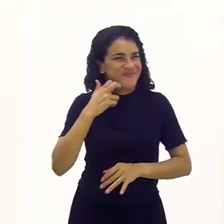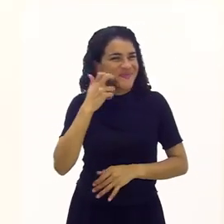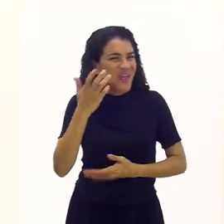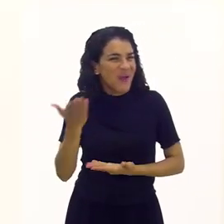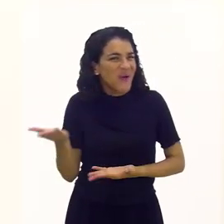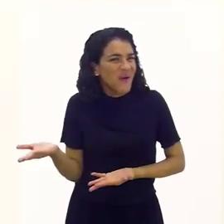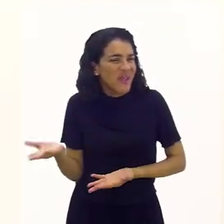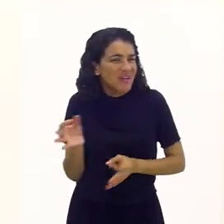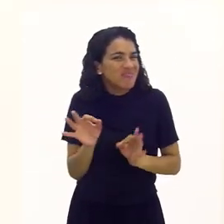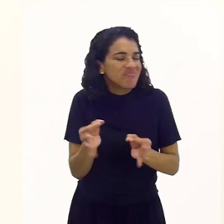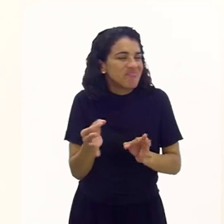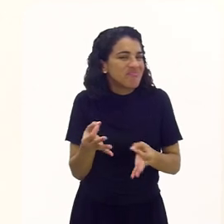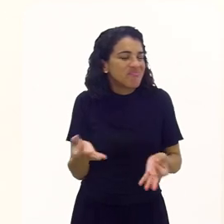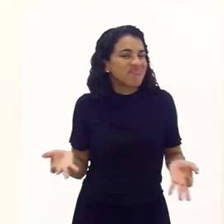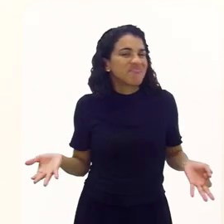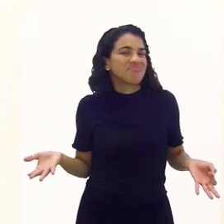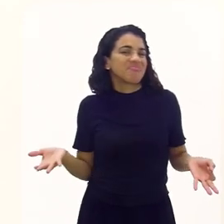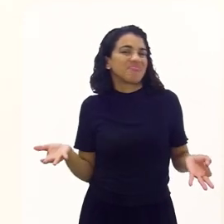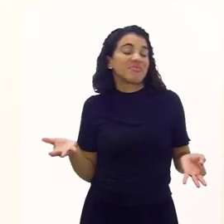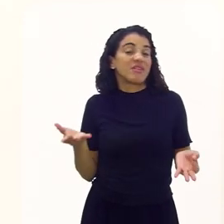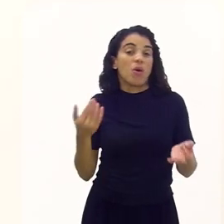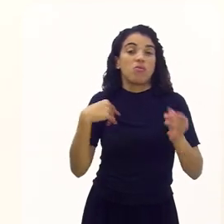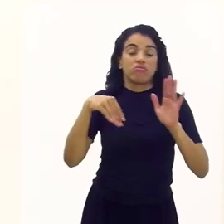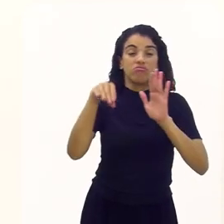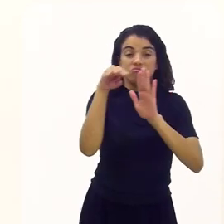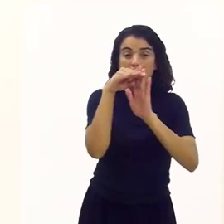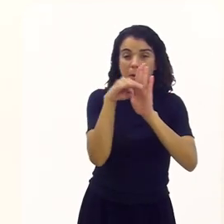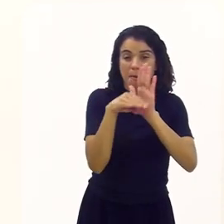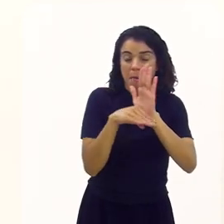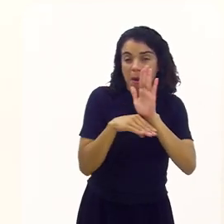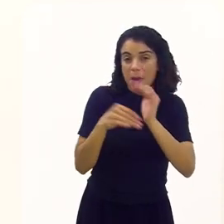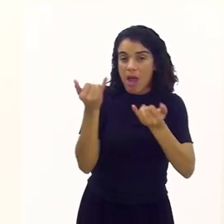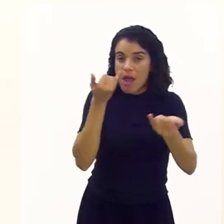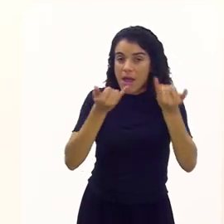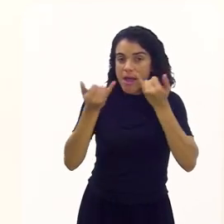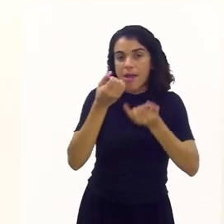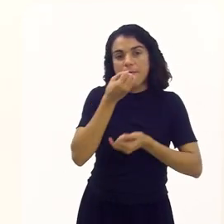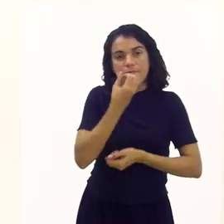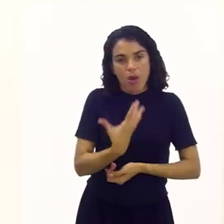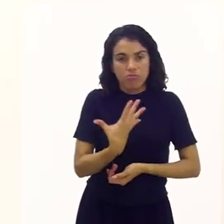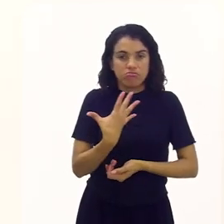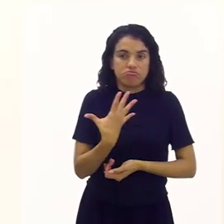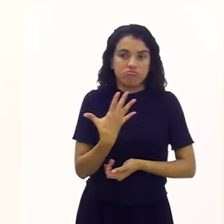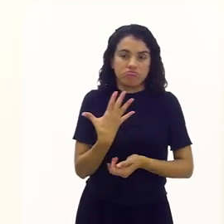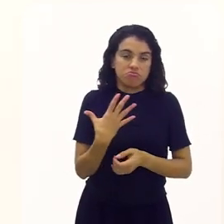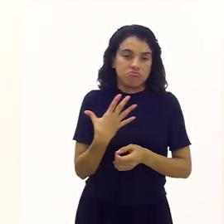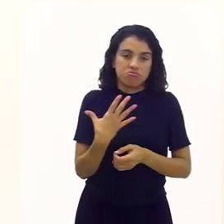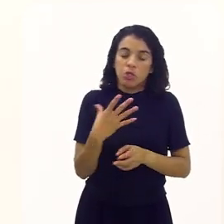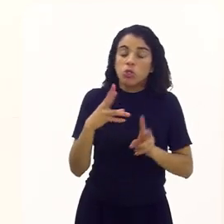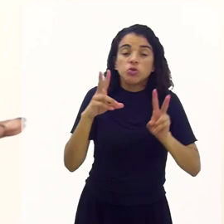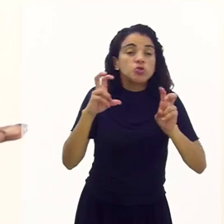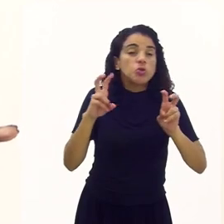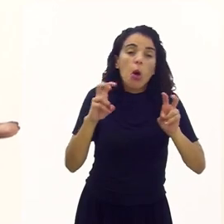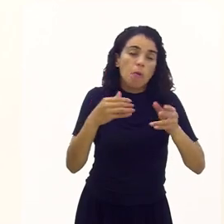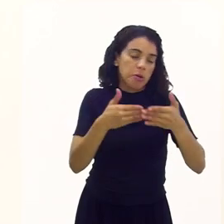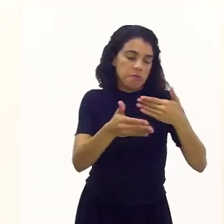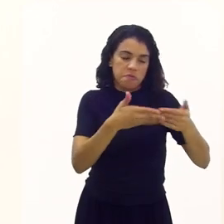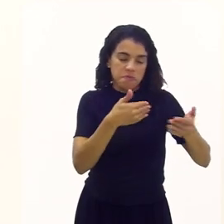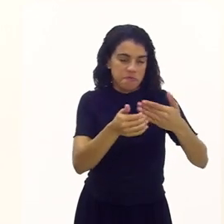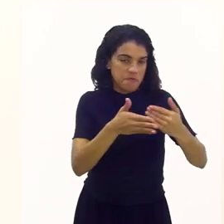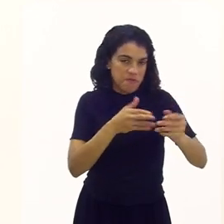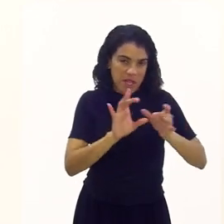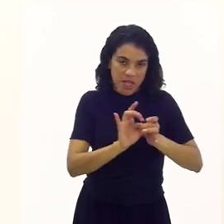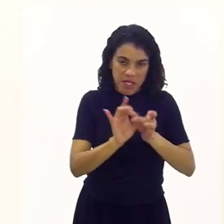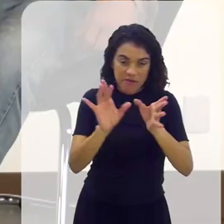foi uma vergonha. Então, assim, conteúdo é sempre muito bom, seja sobre o que for,